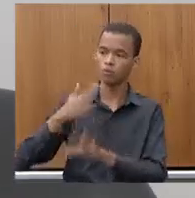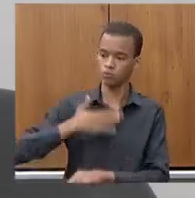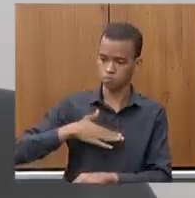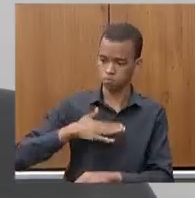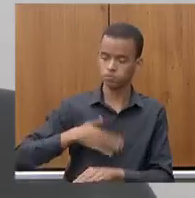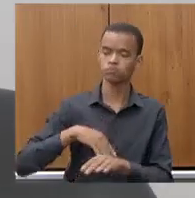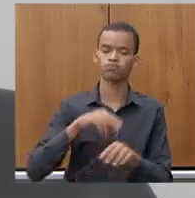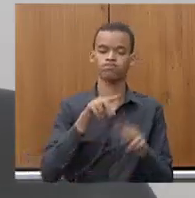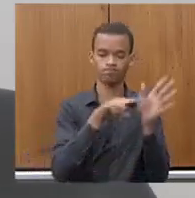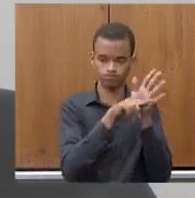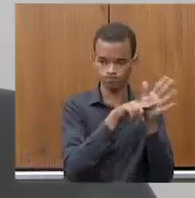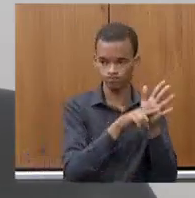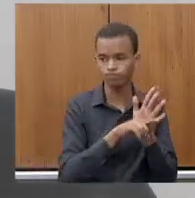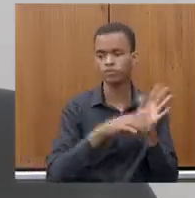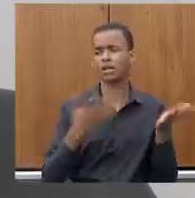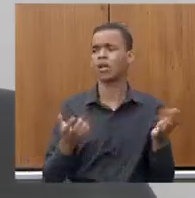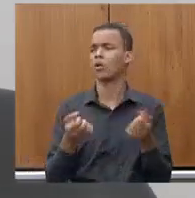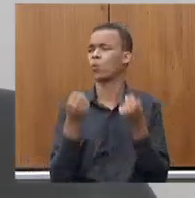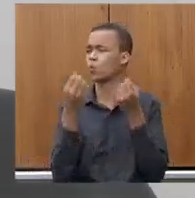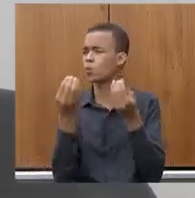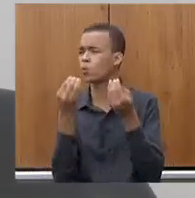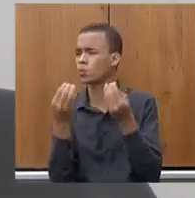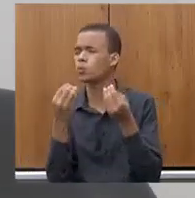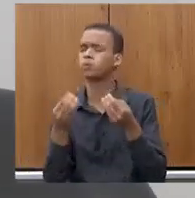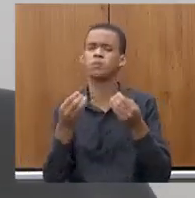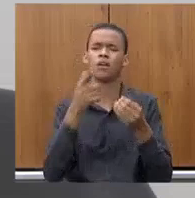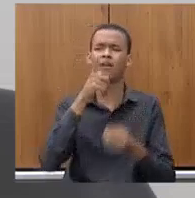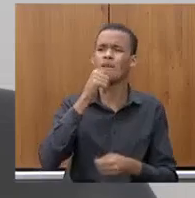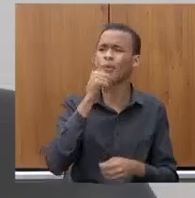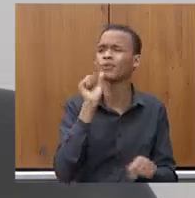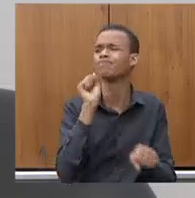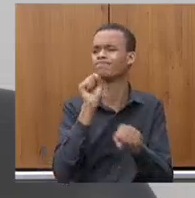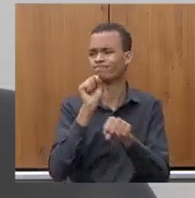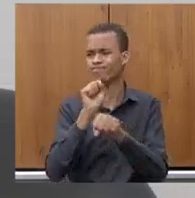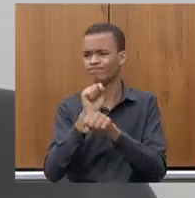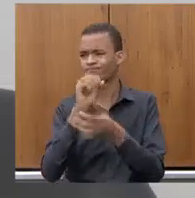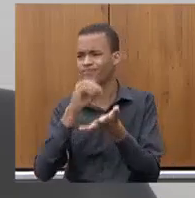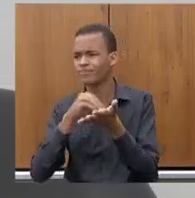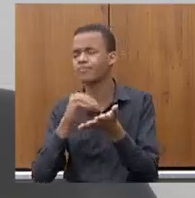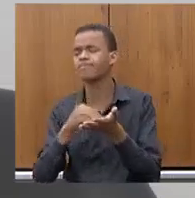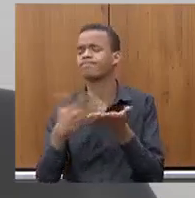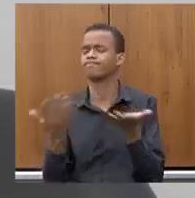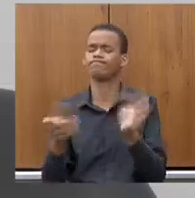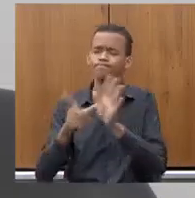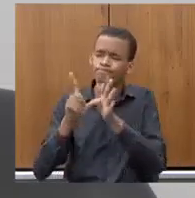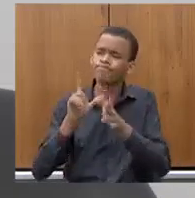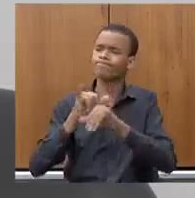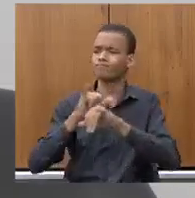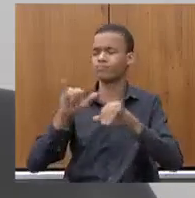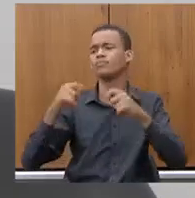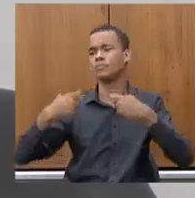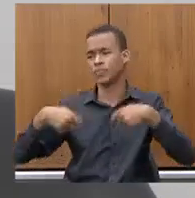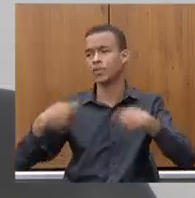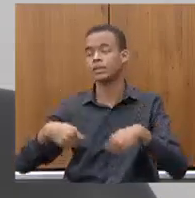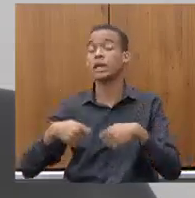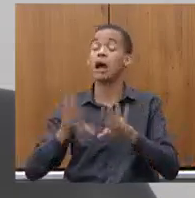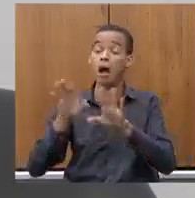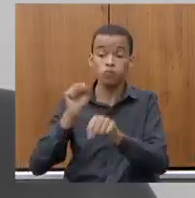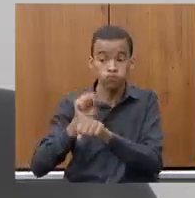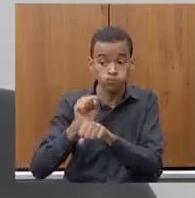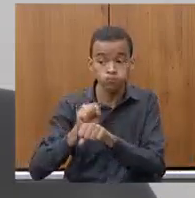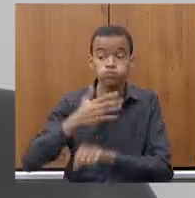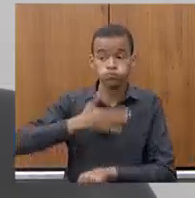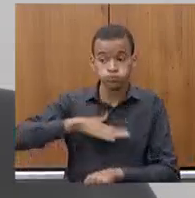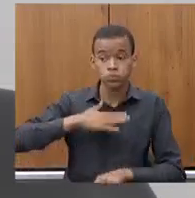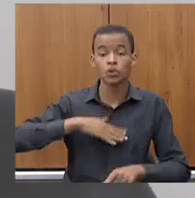deputada. Não é possível, nenhum cidadão ter interrupção de água sem ele ser previamente informado. Nós vamos trabalhar para que isso não